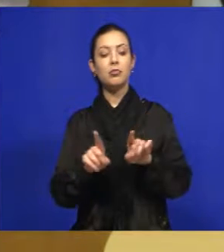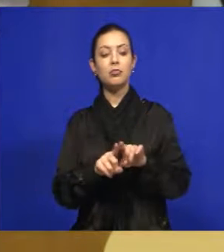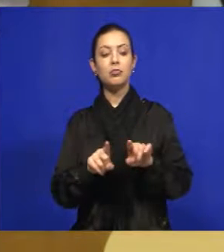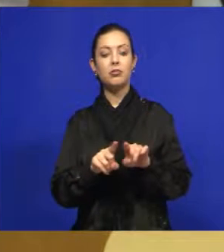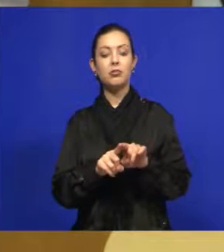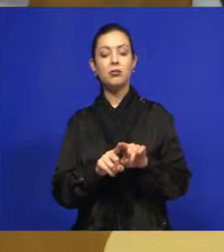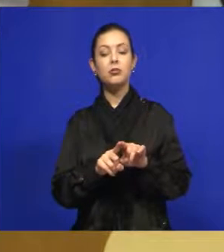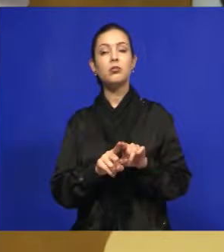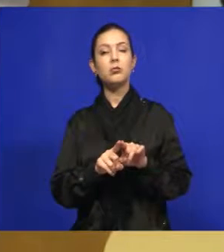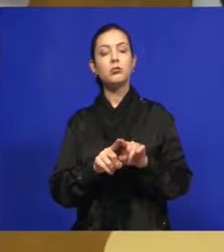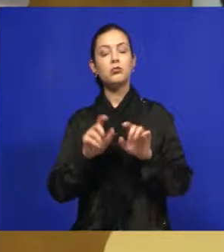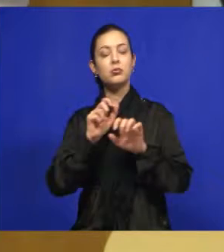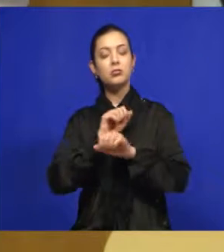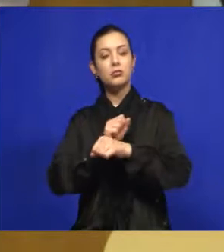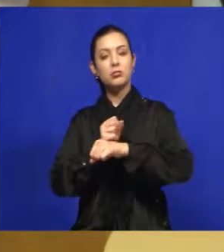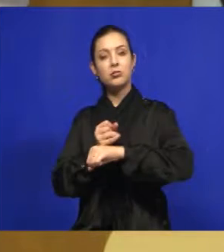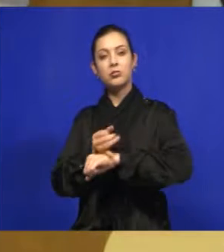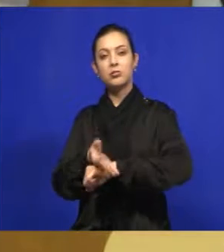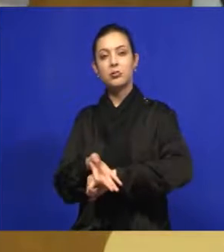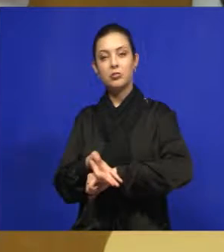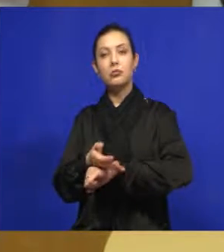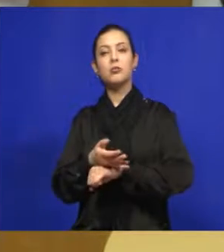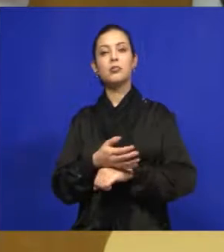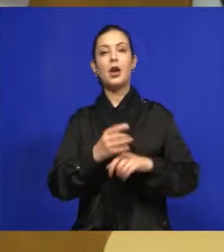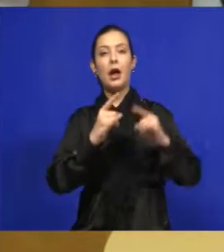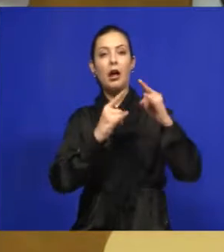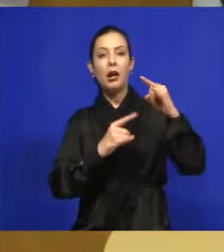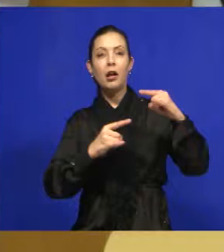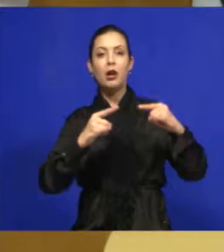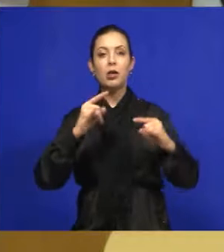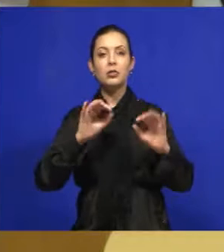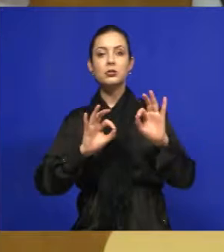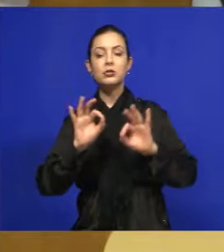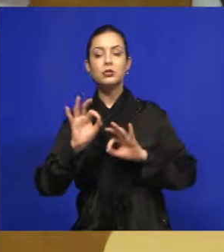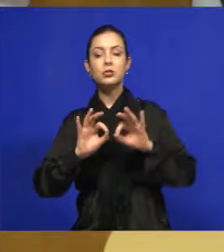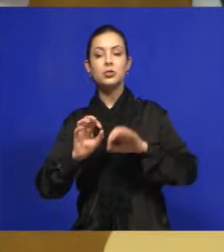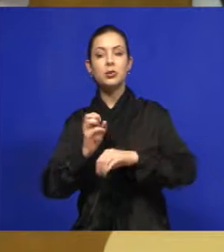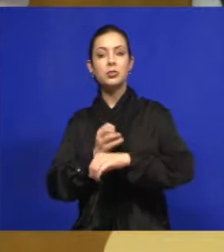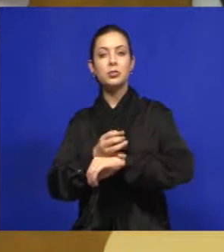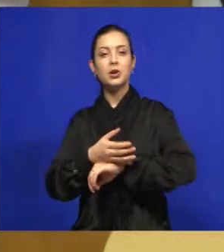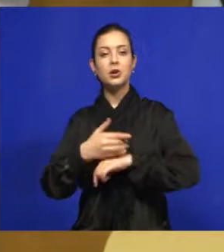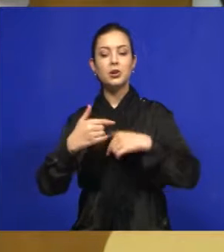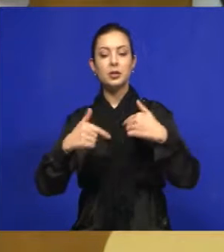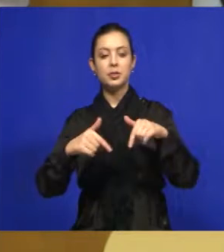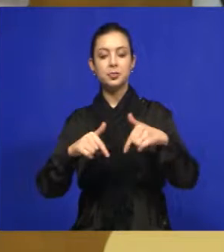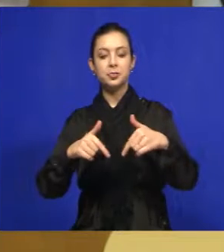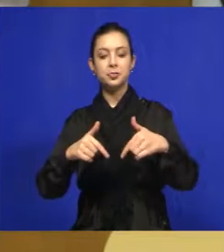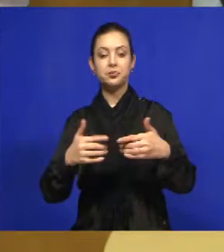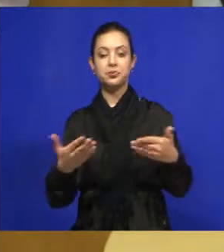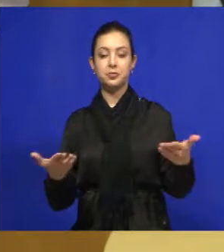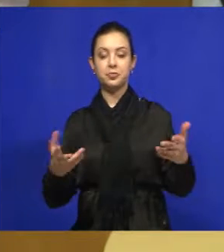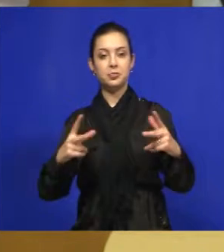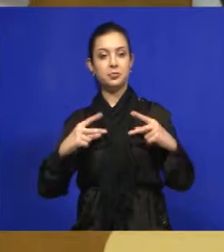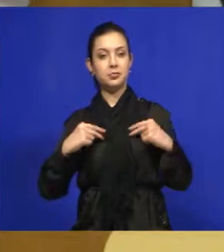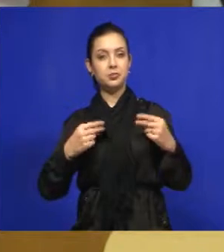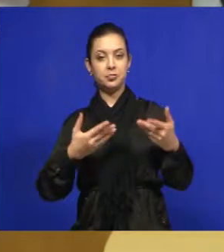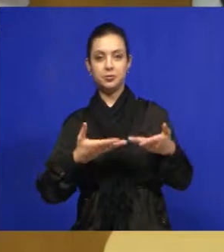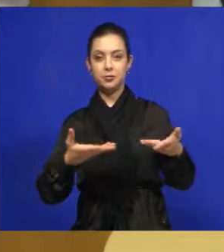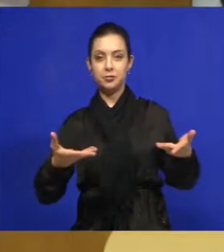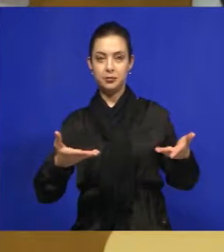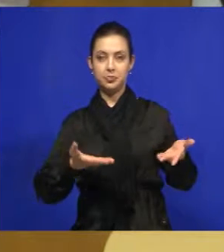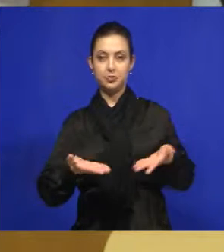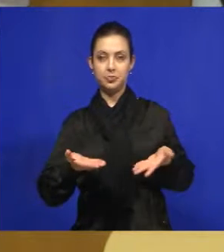acordam pela madrugada, já começam bem cedinho o seu trabalho. Então, merecidamente,